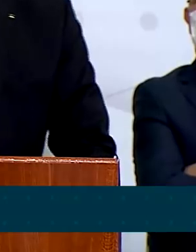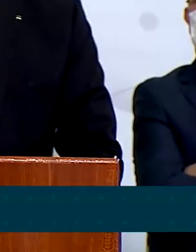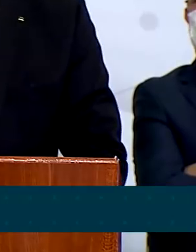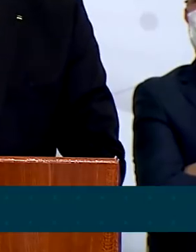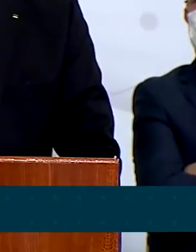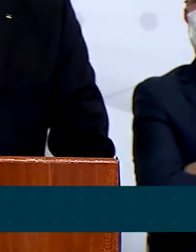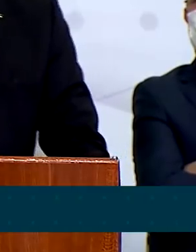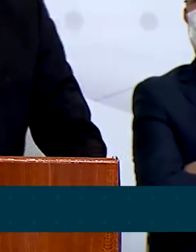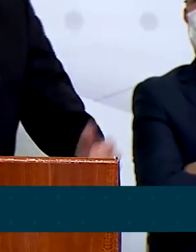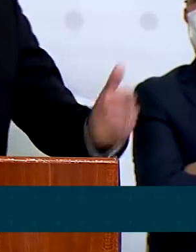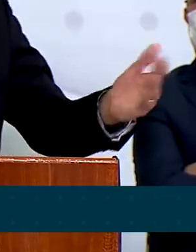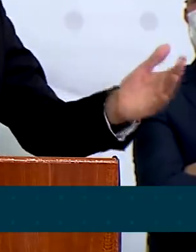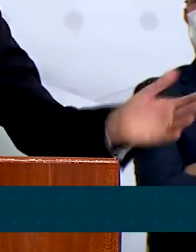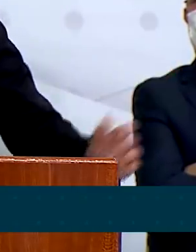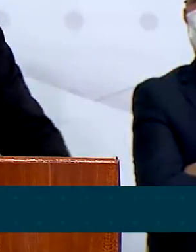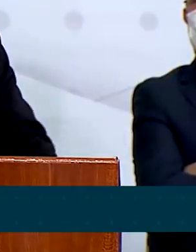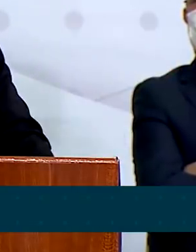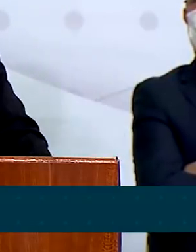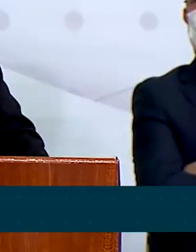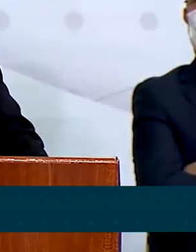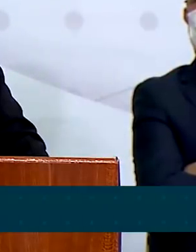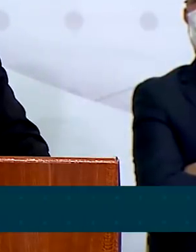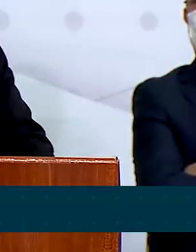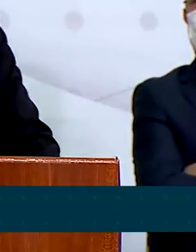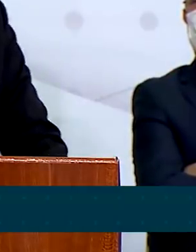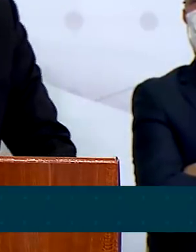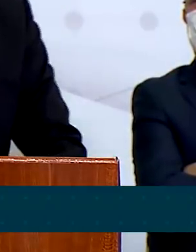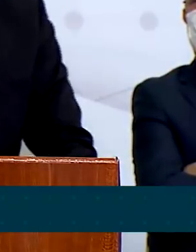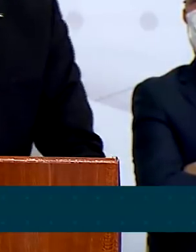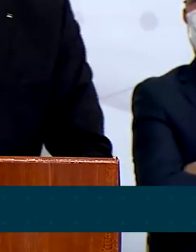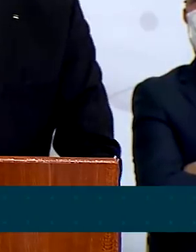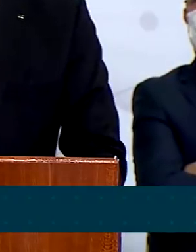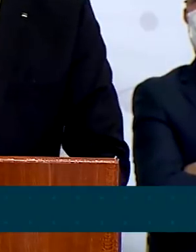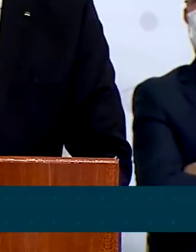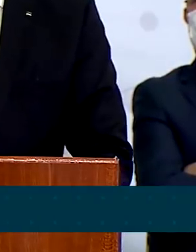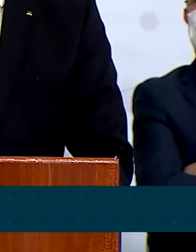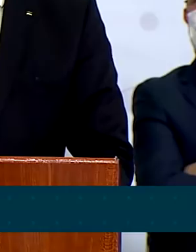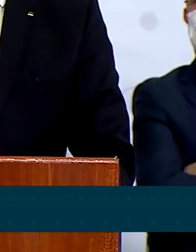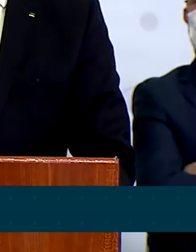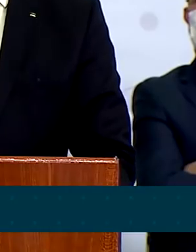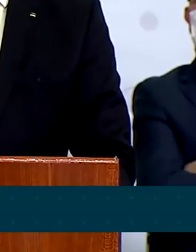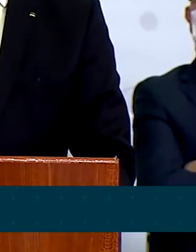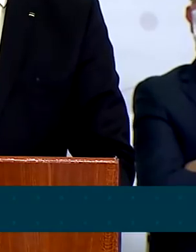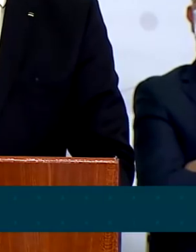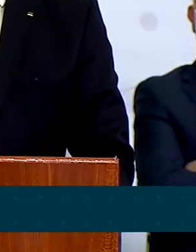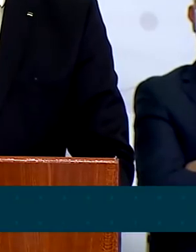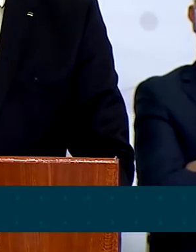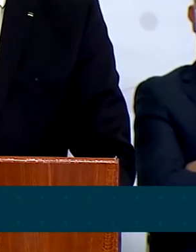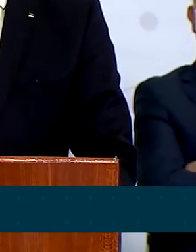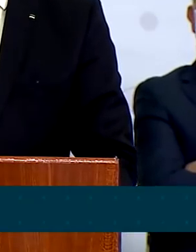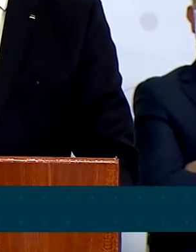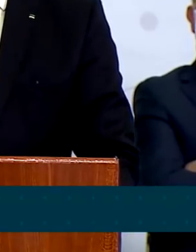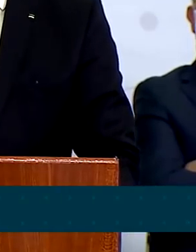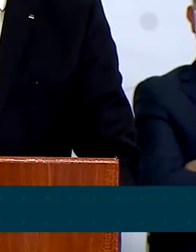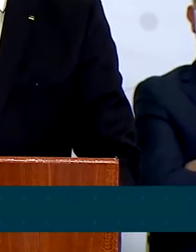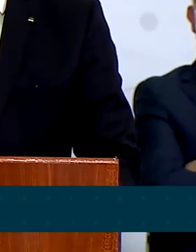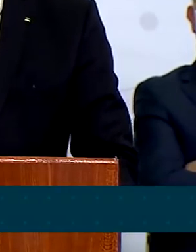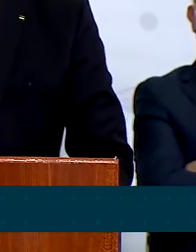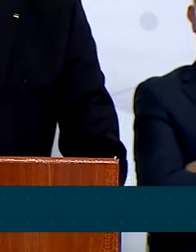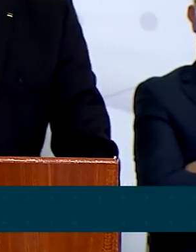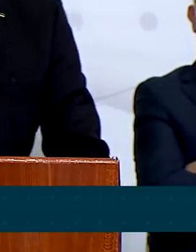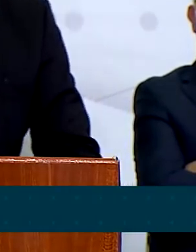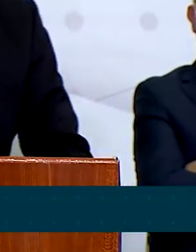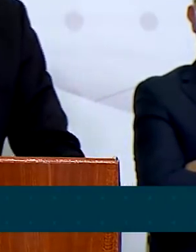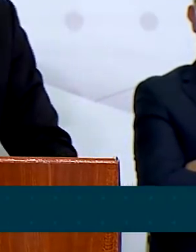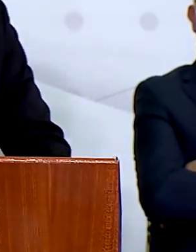que em parte será usada nesse programa Norte Conectado. É dessa forma, apresada a Damares, que nós